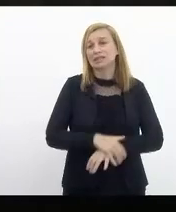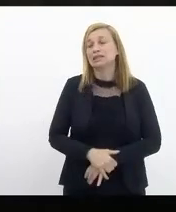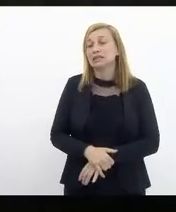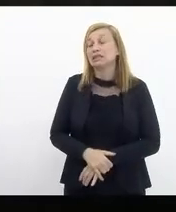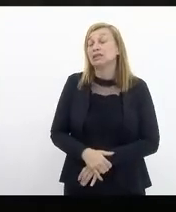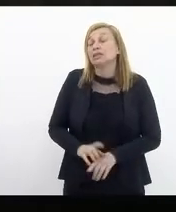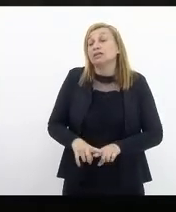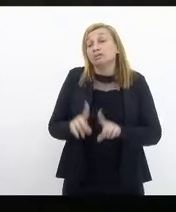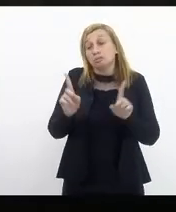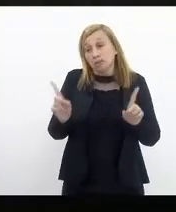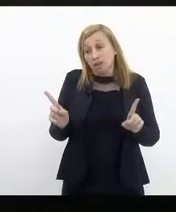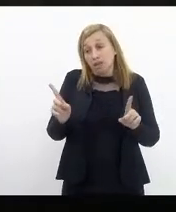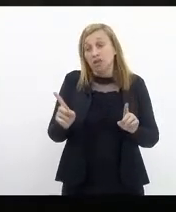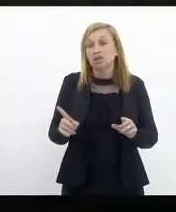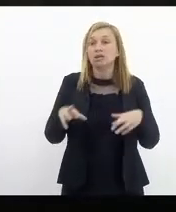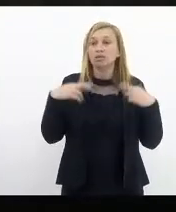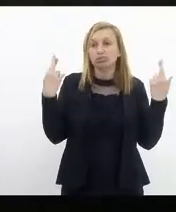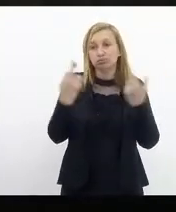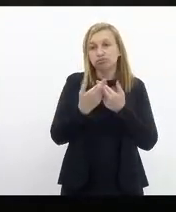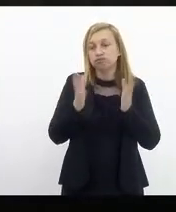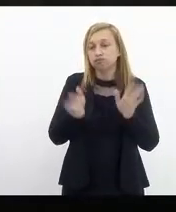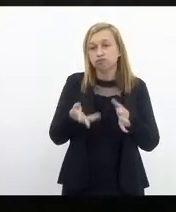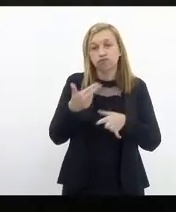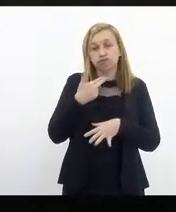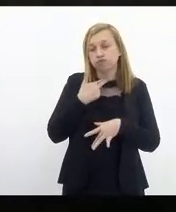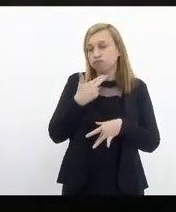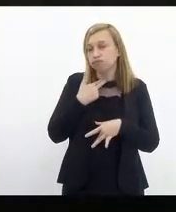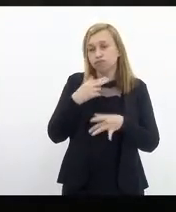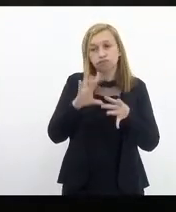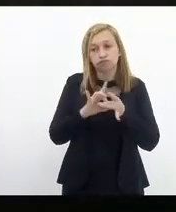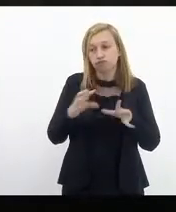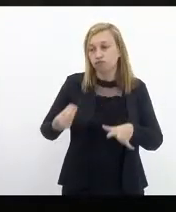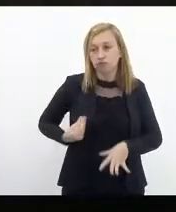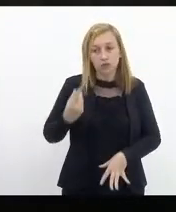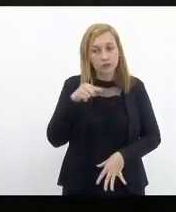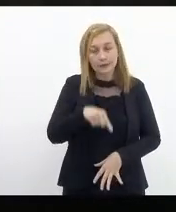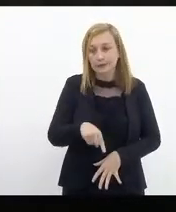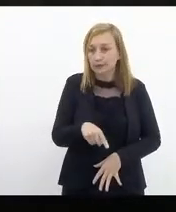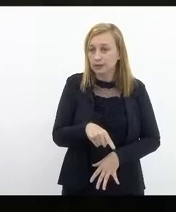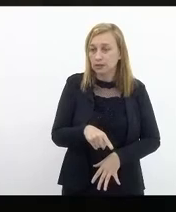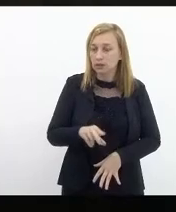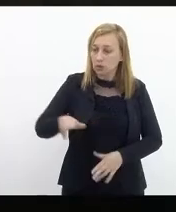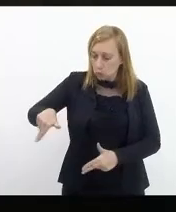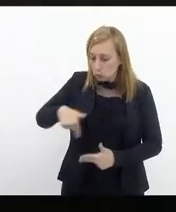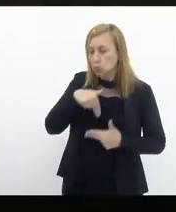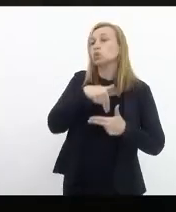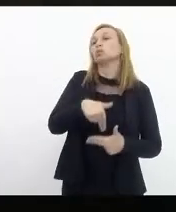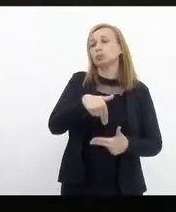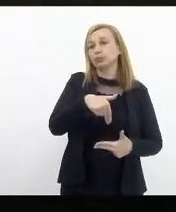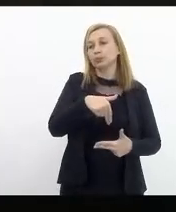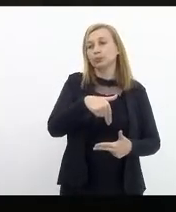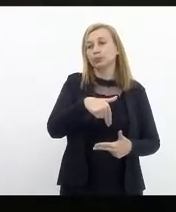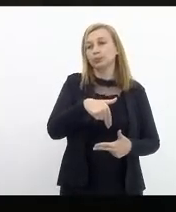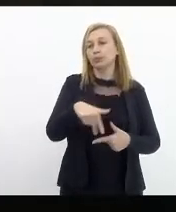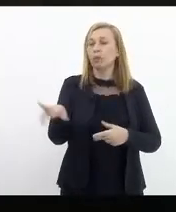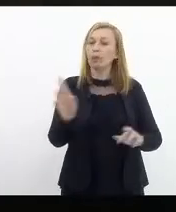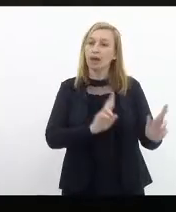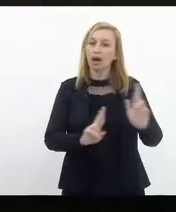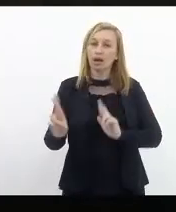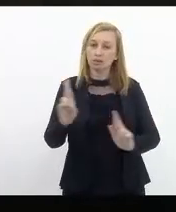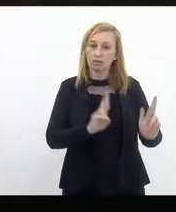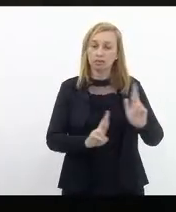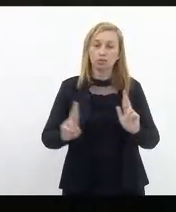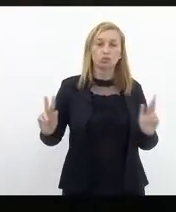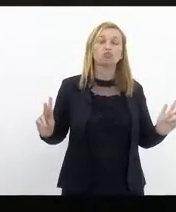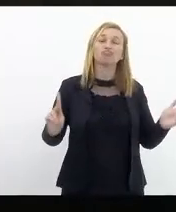Mas, na sessão de hoje, eu não poderia deixar de estar aqui me posicionando em relação aos